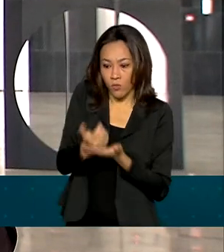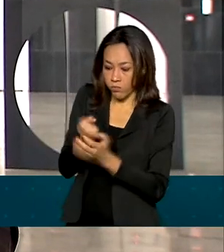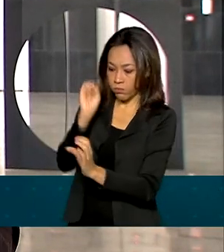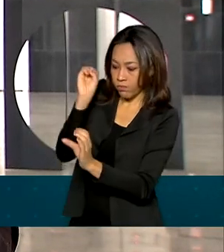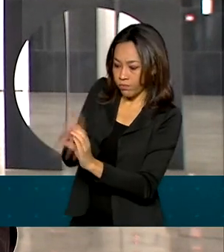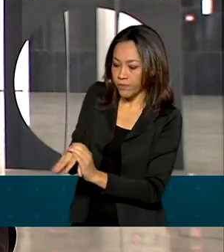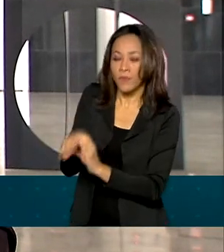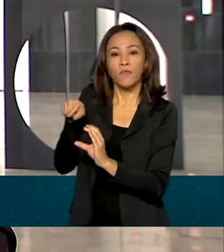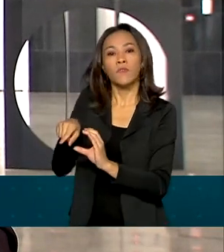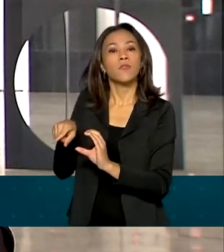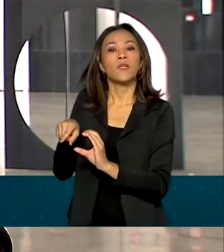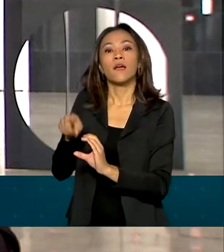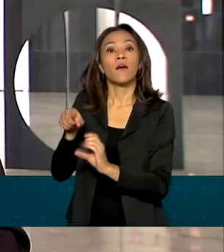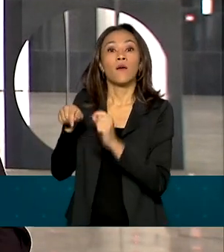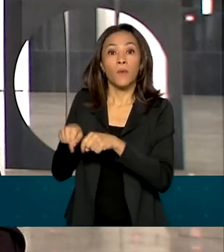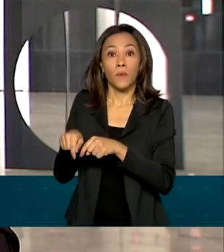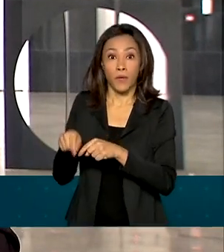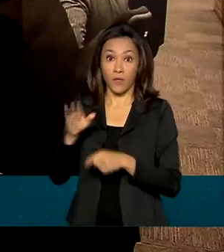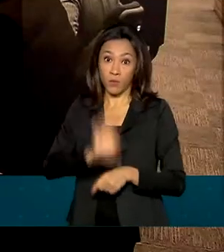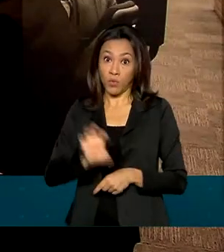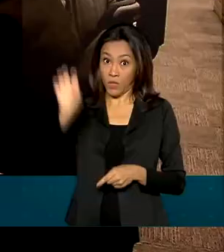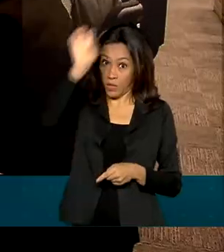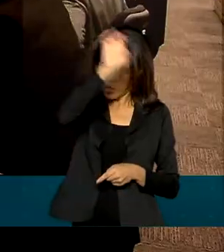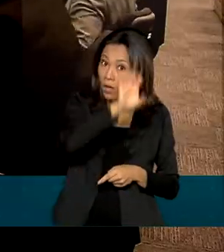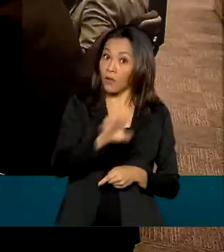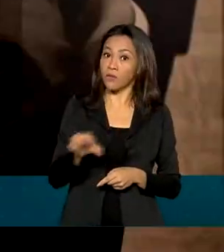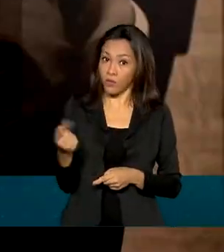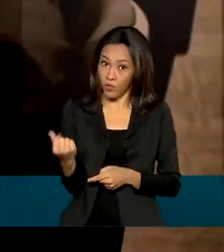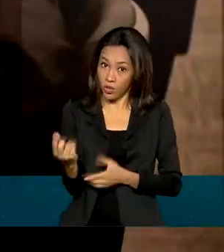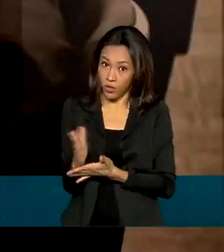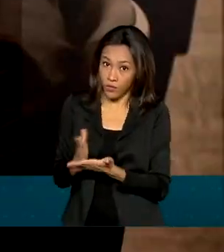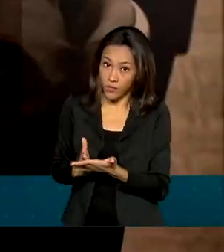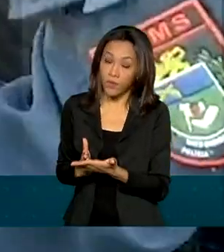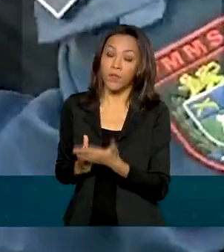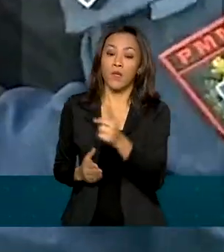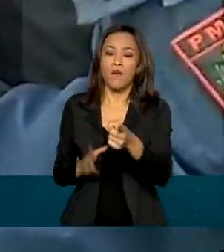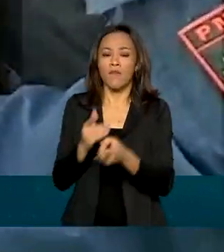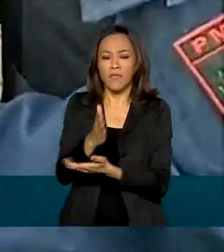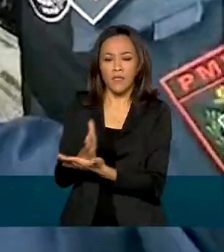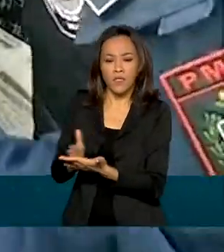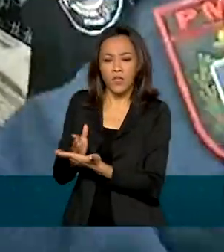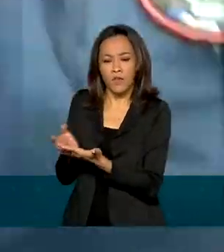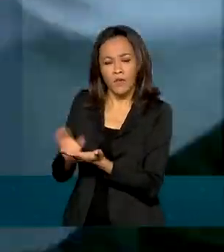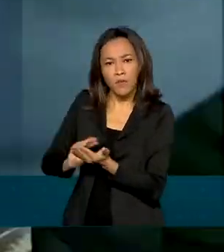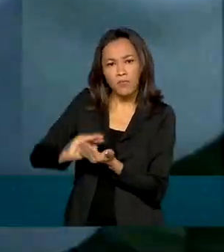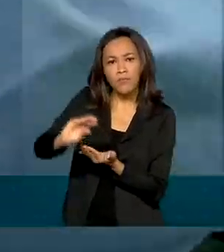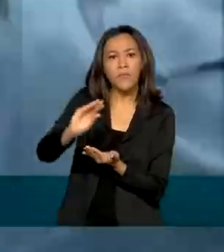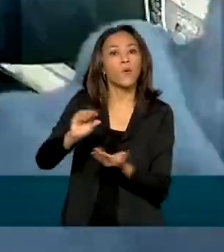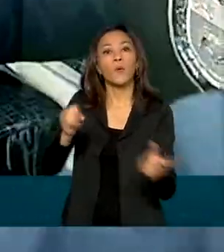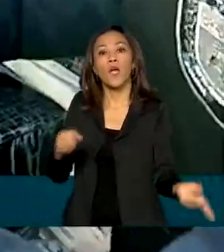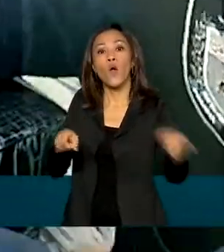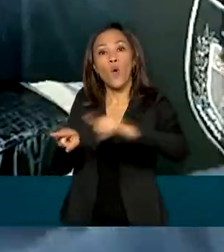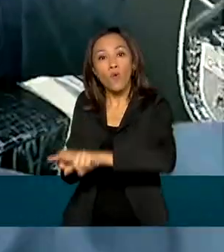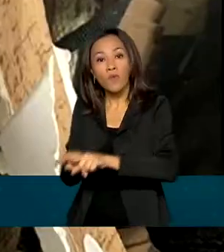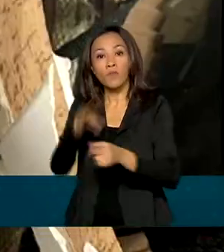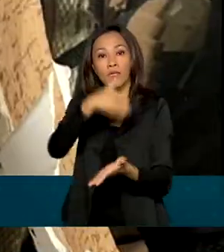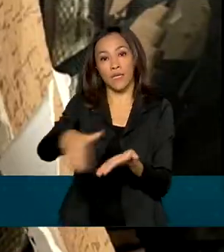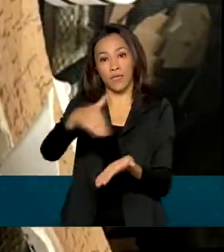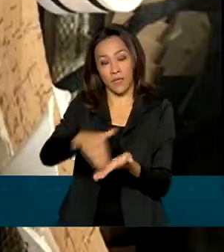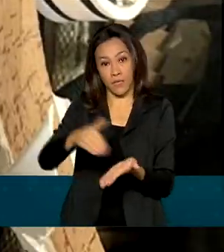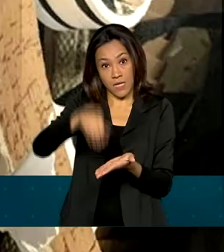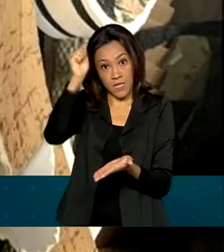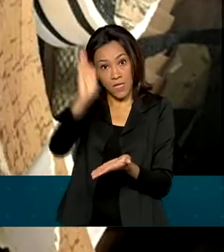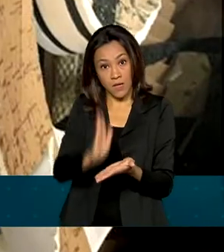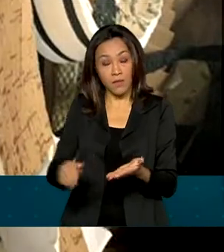os órgãos de segurança pública dos estados. Os recursos serão repassados do FUNAD mediante convênios com a Secretaria Nacional de